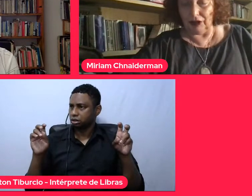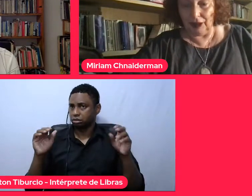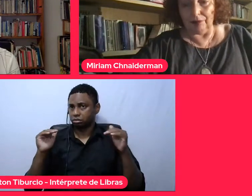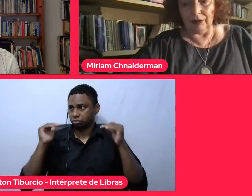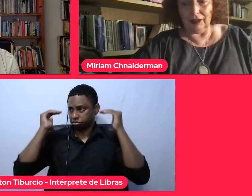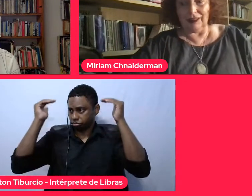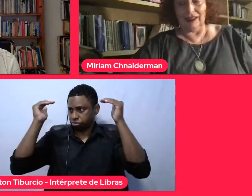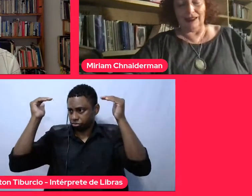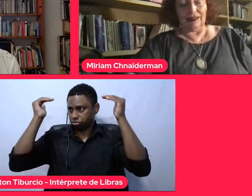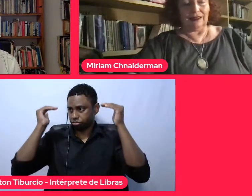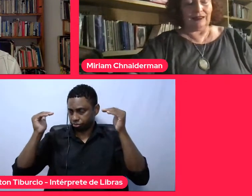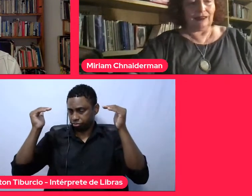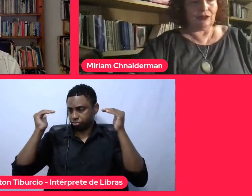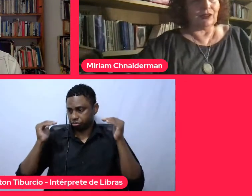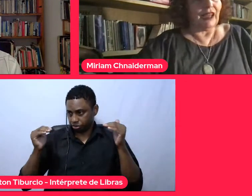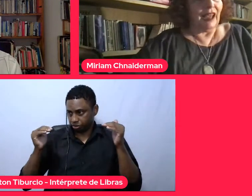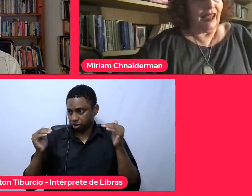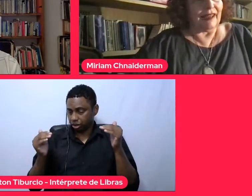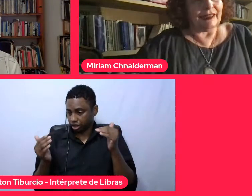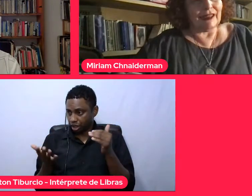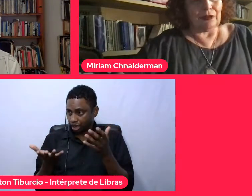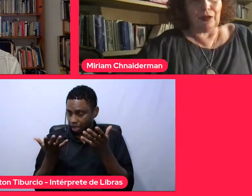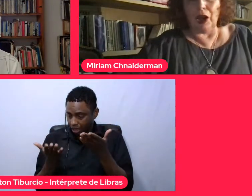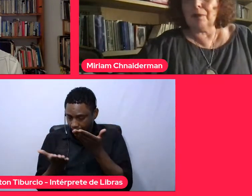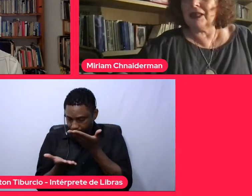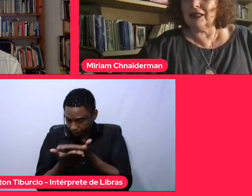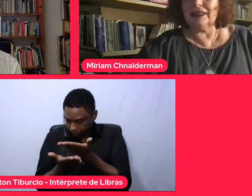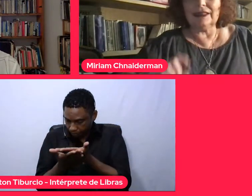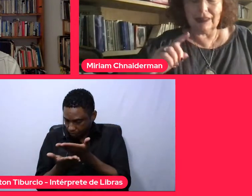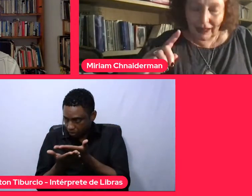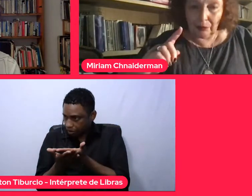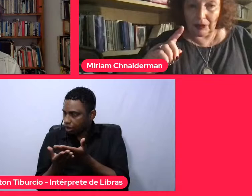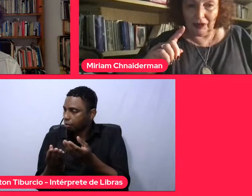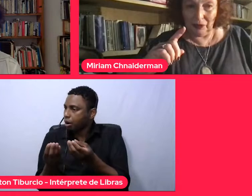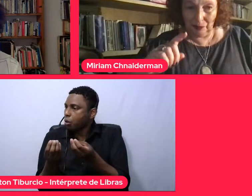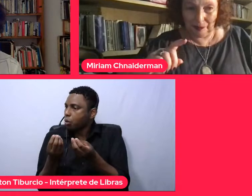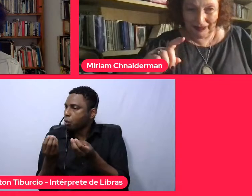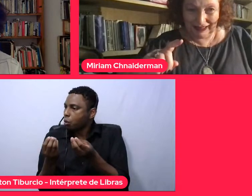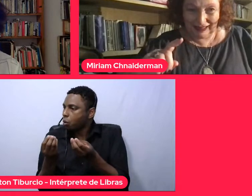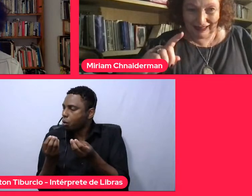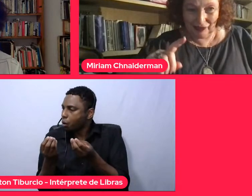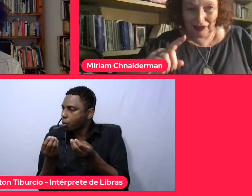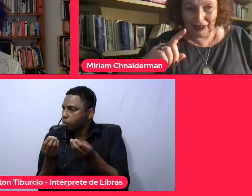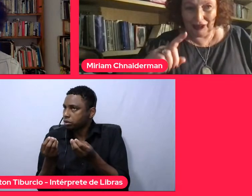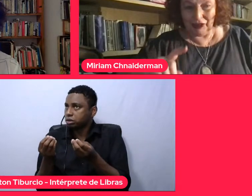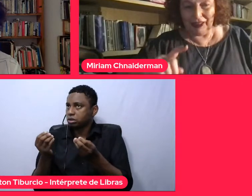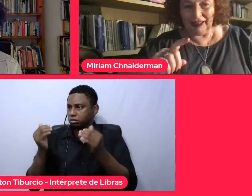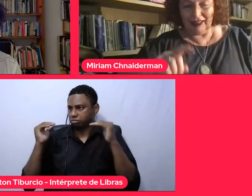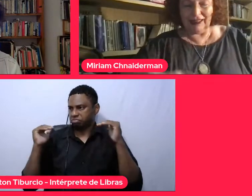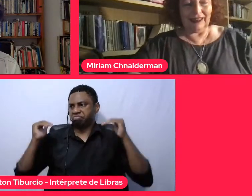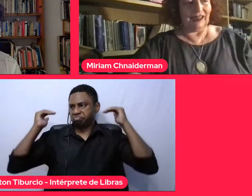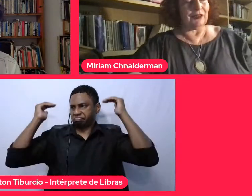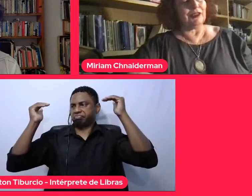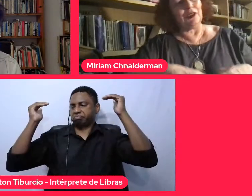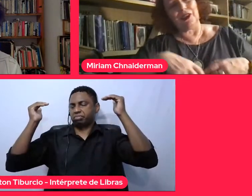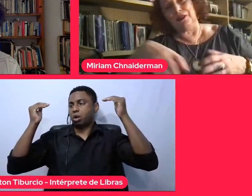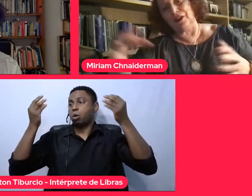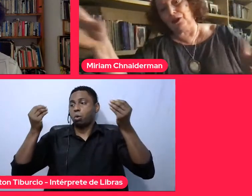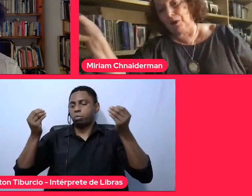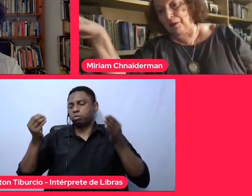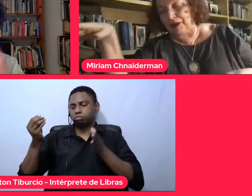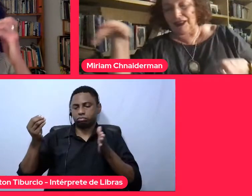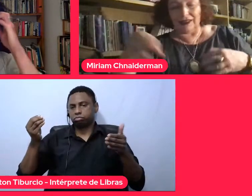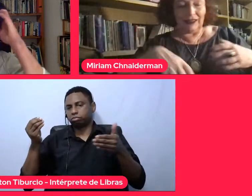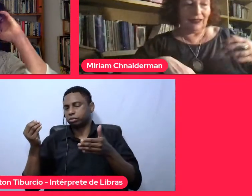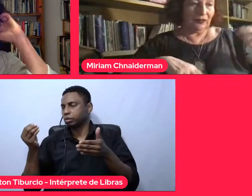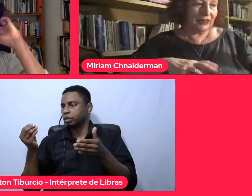o Sertot, e é muito interessante isso, é de que forma a gente dribla o poder, então o Sertot está interessado, quando alguém